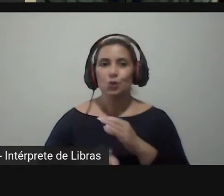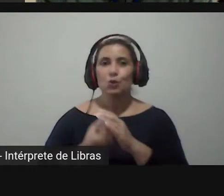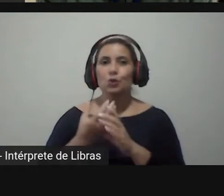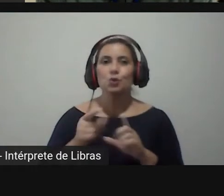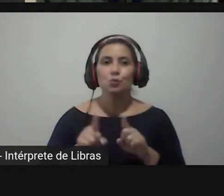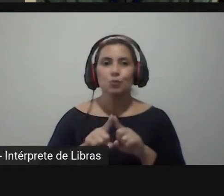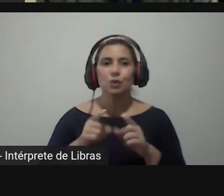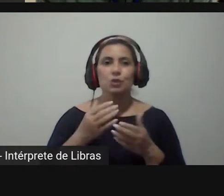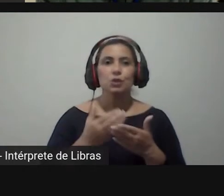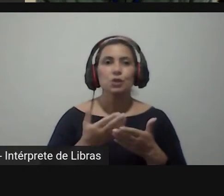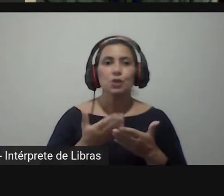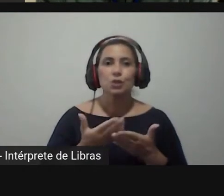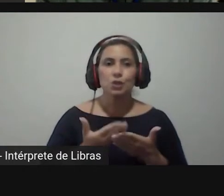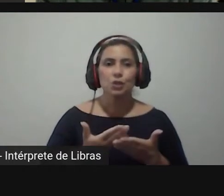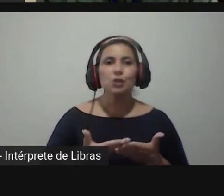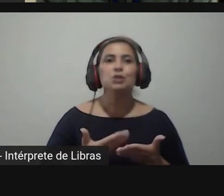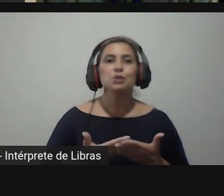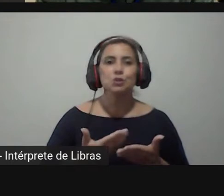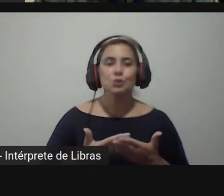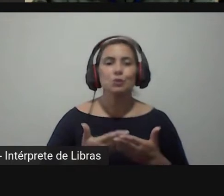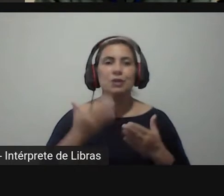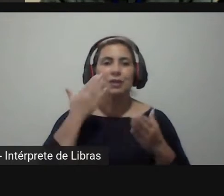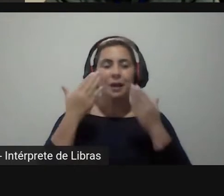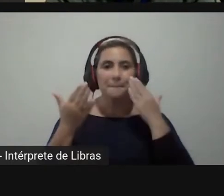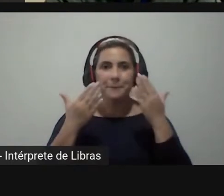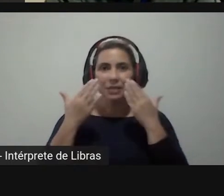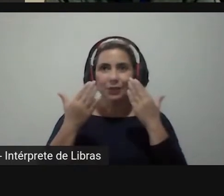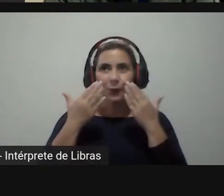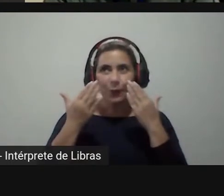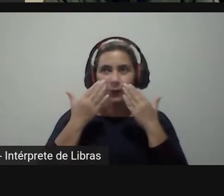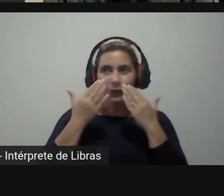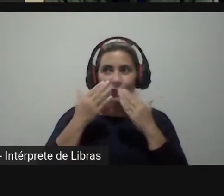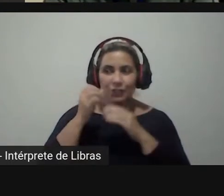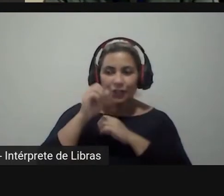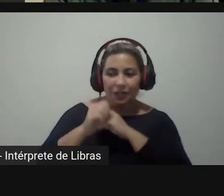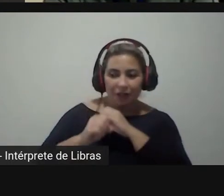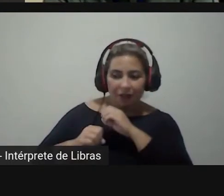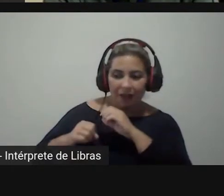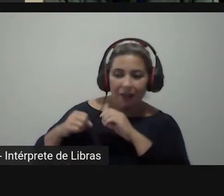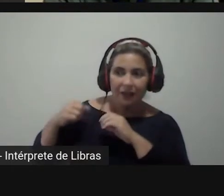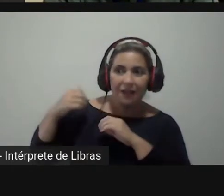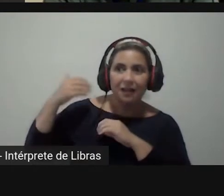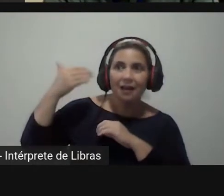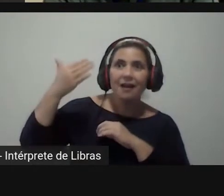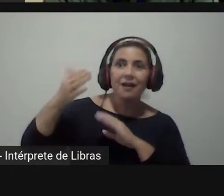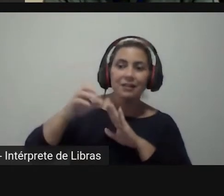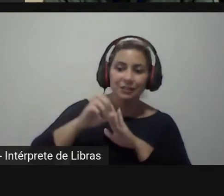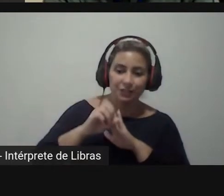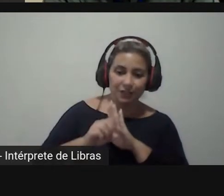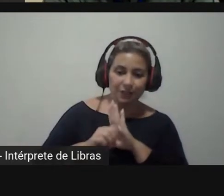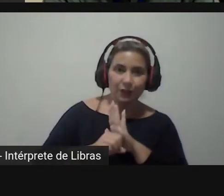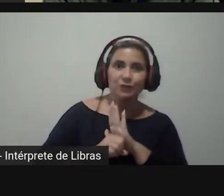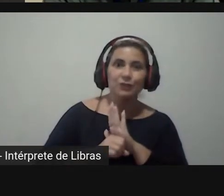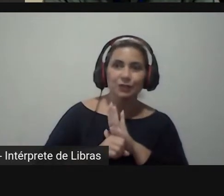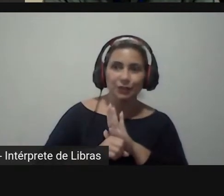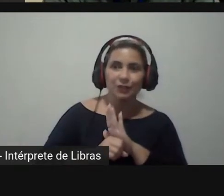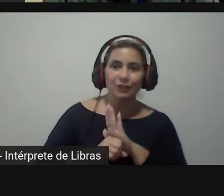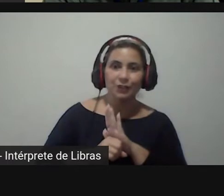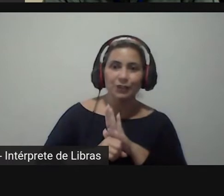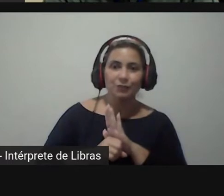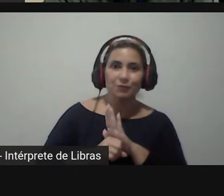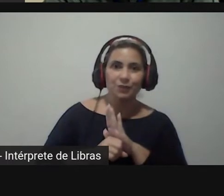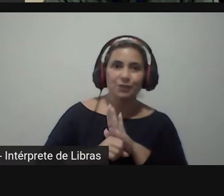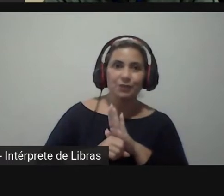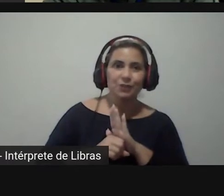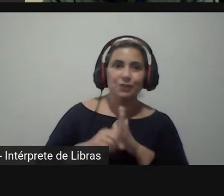estuda a psicologia do próximo século então eu não estou falando de psicologia do século XIX nem de psicologia da